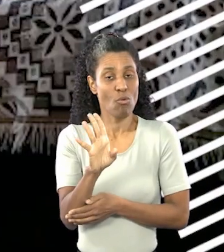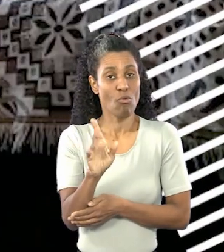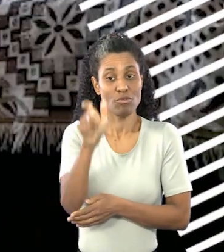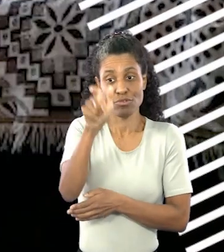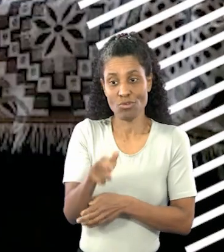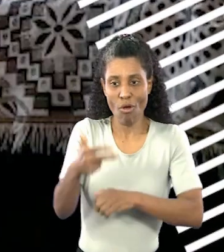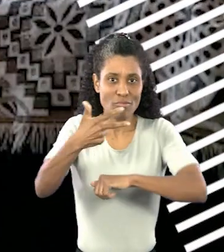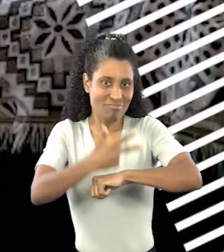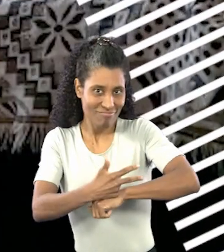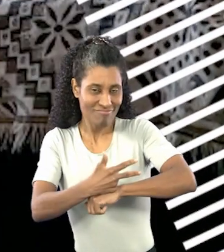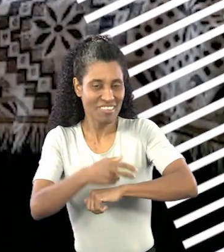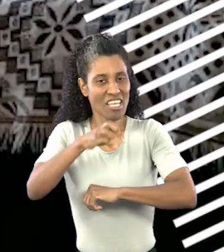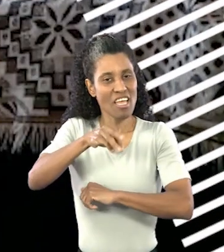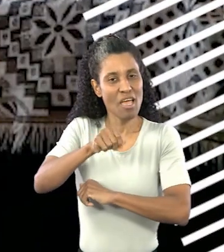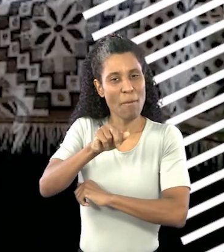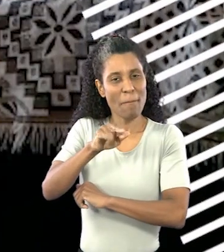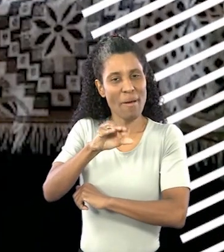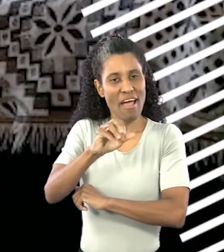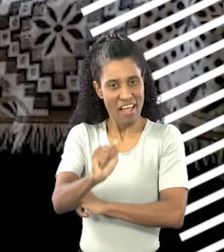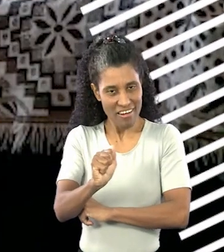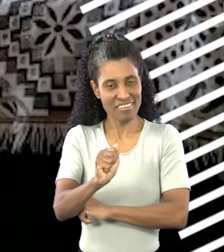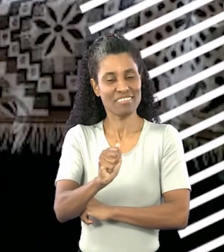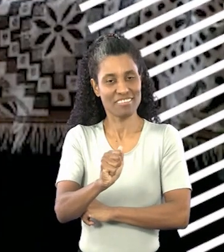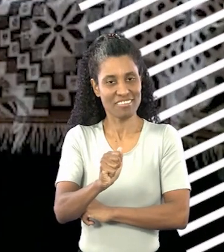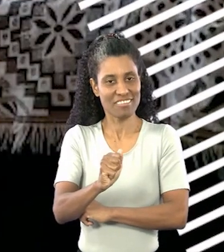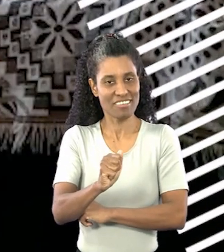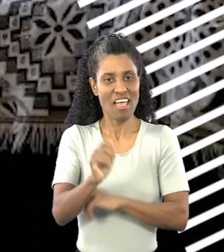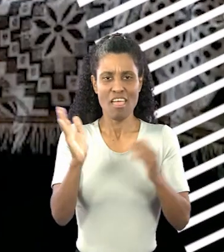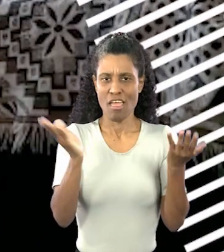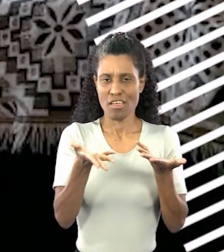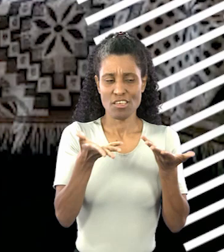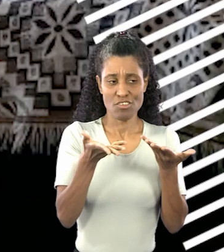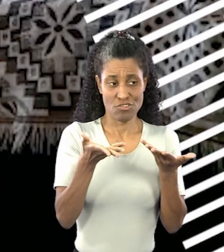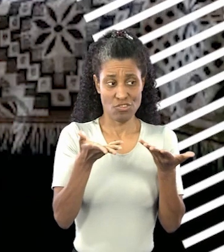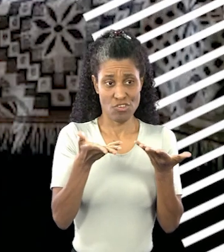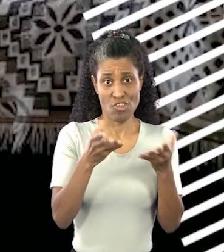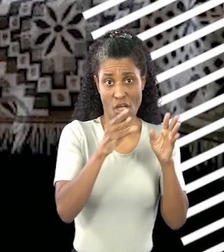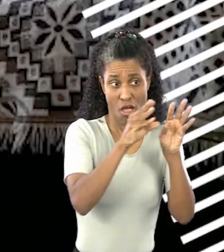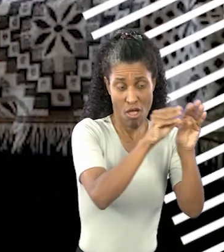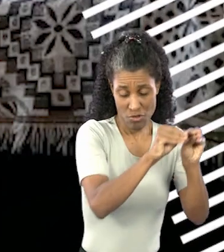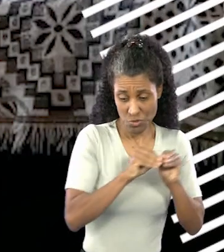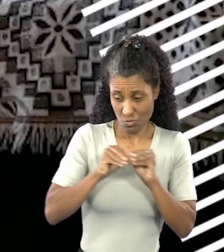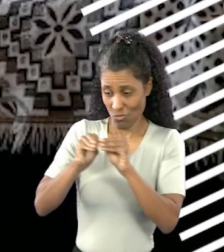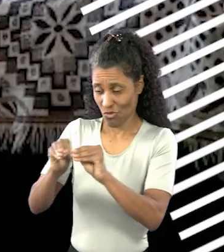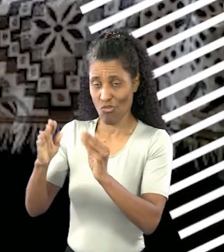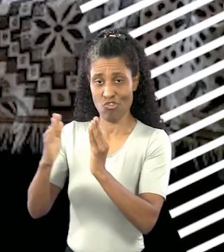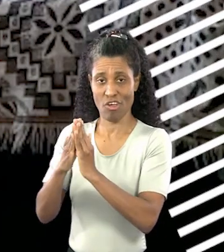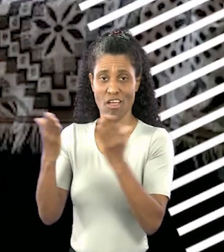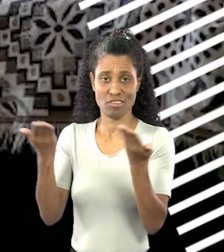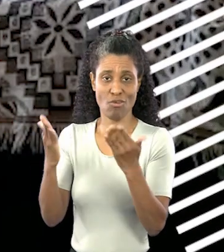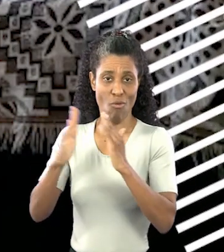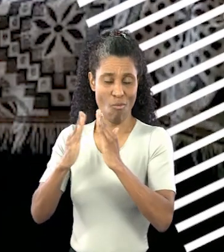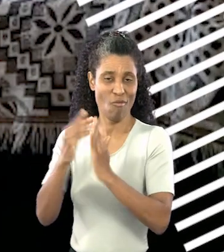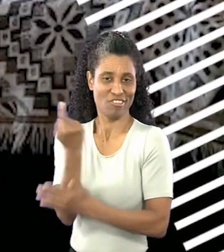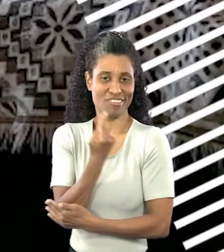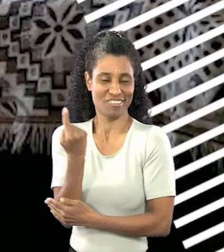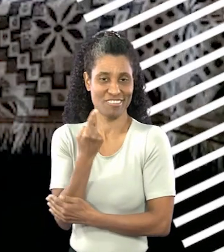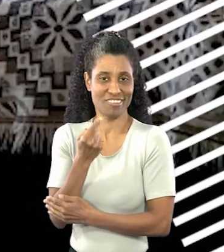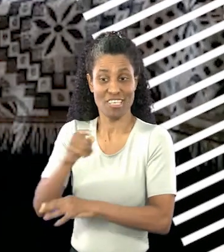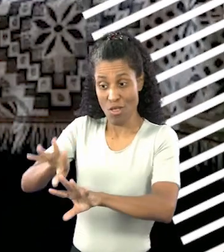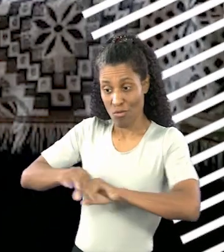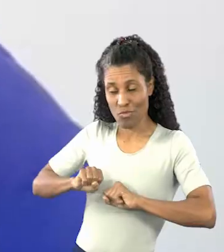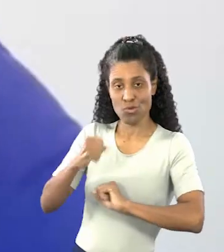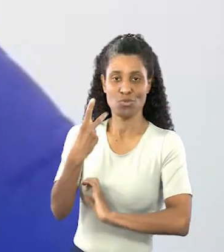são apenas os idosos. A Márcia, desde que saiu da casa dos pais para morar sozinha, adotou dois